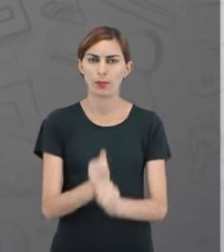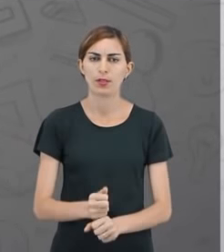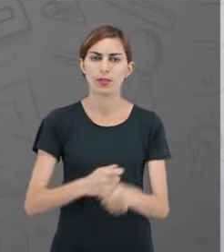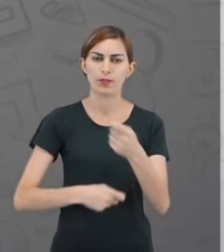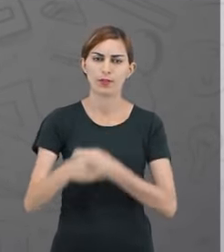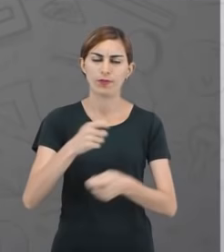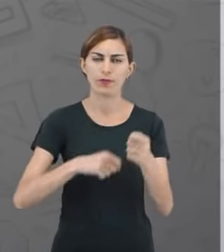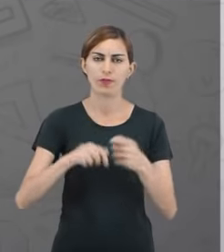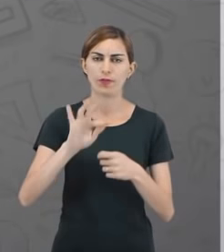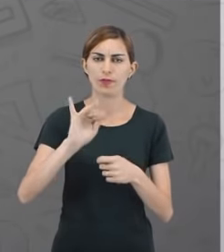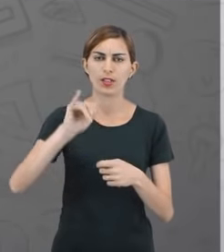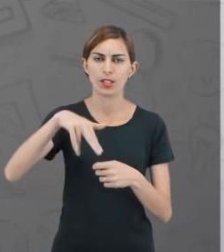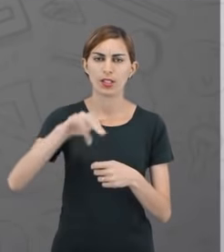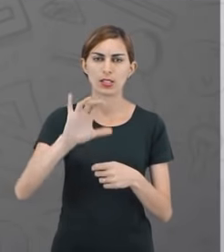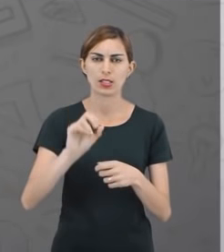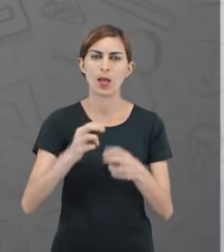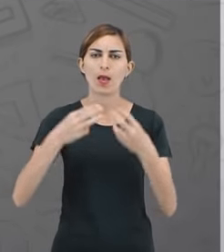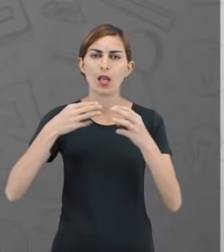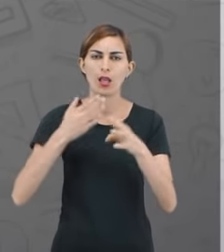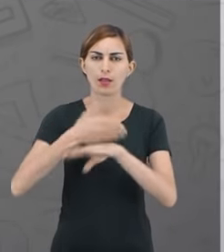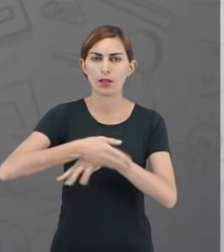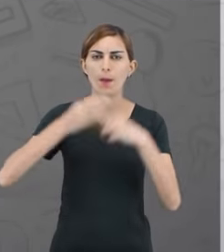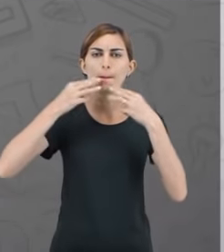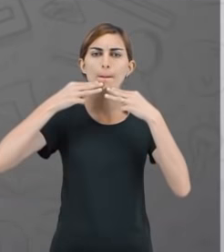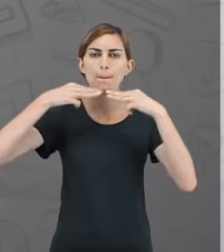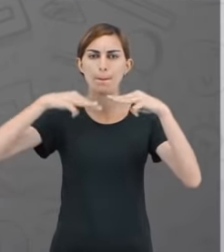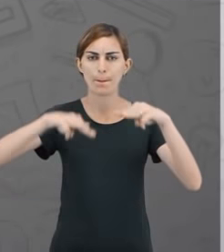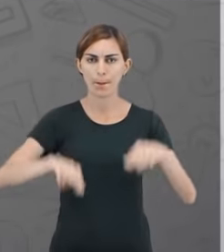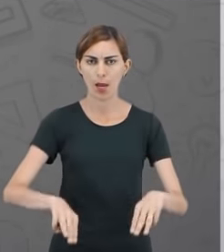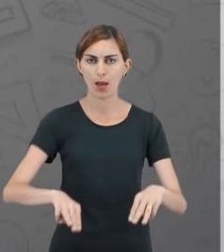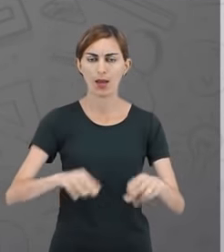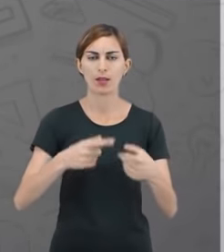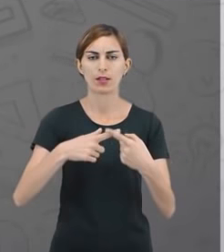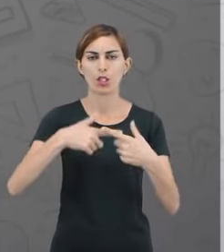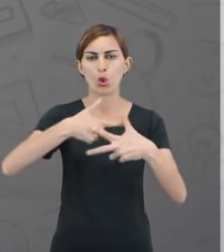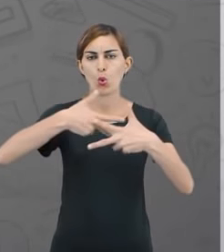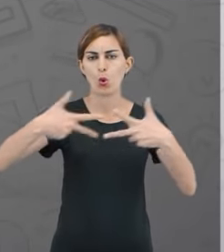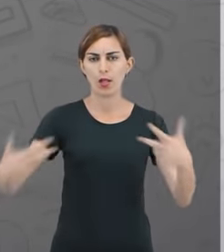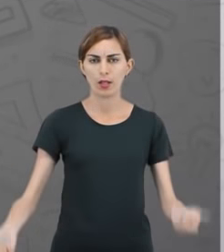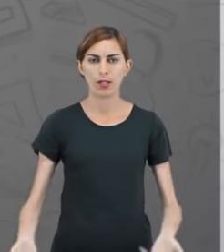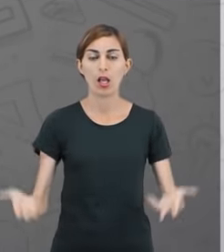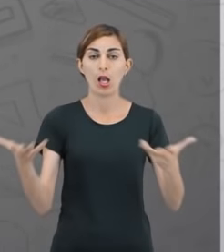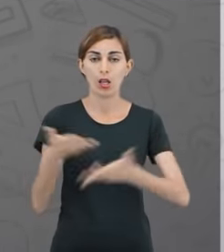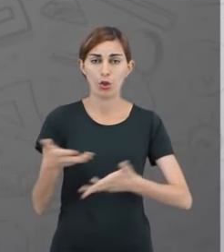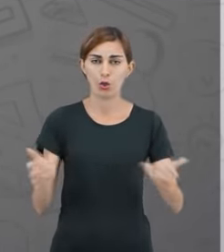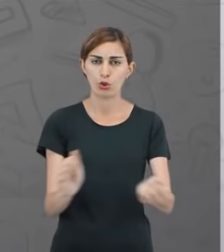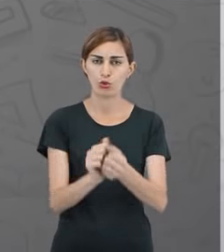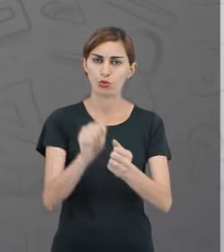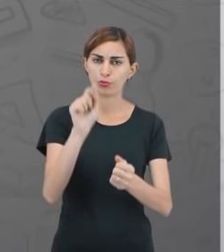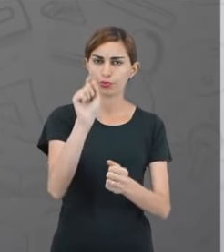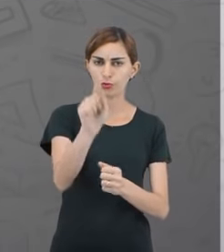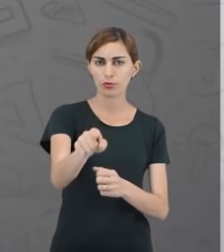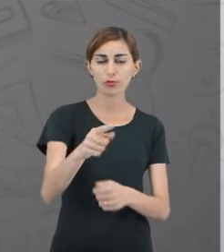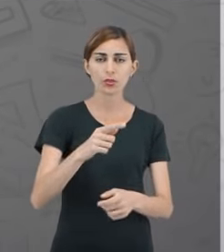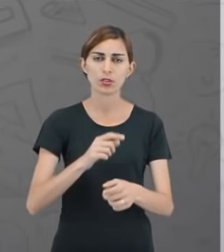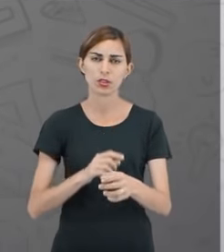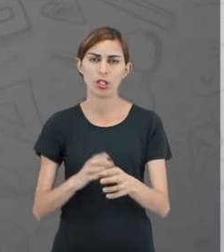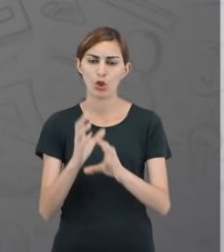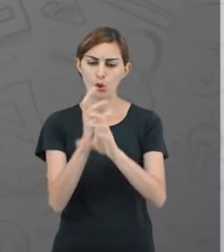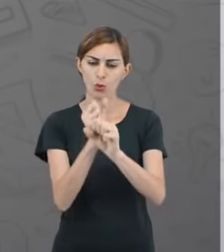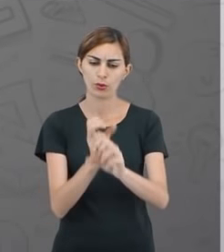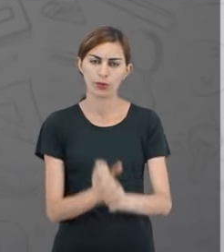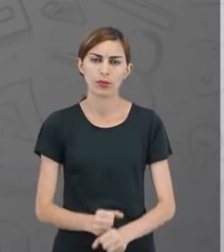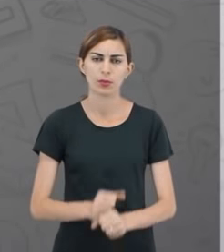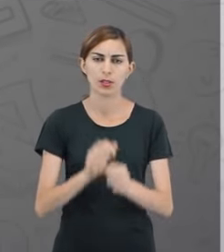finanças. Então, eles entraram no de marketing e qualidade. E agora estão cursando contabilidade e finanças junto com você. E